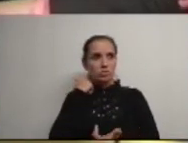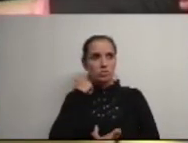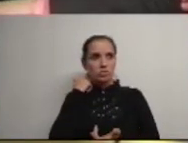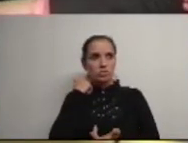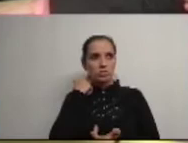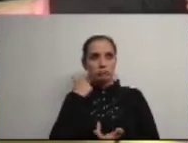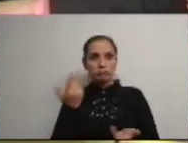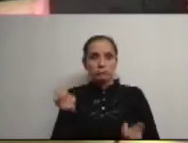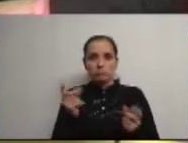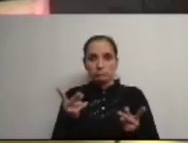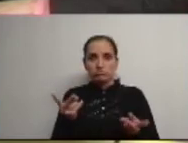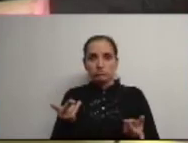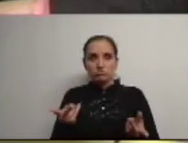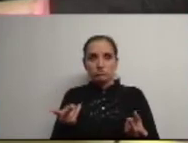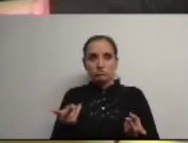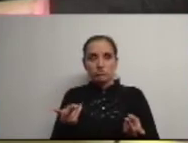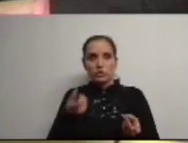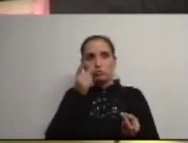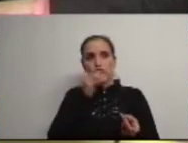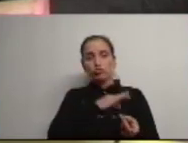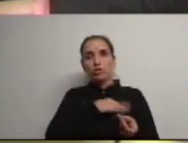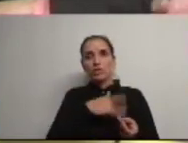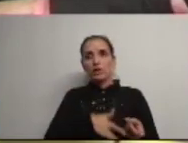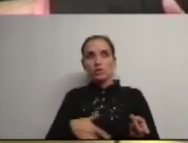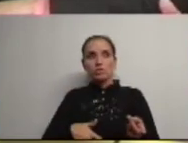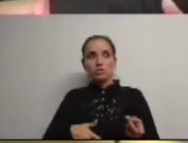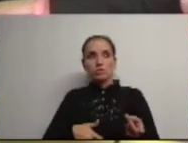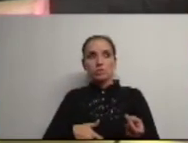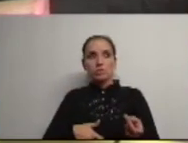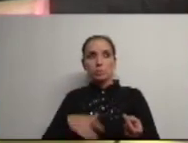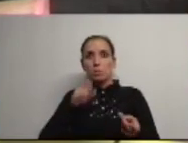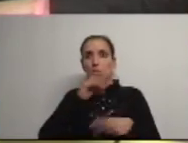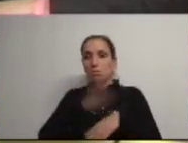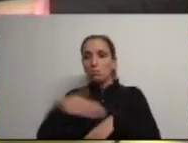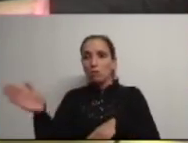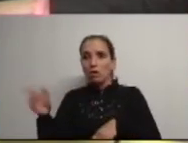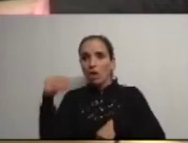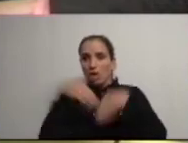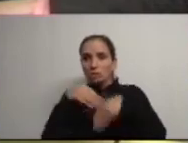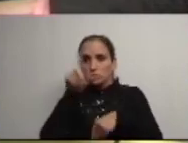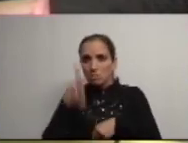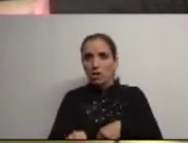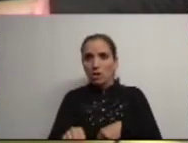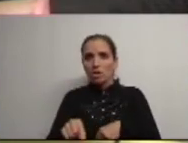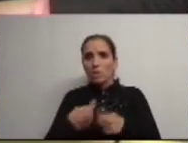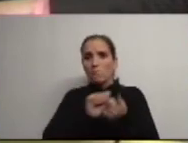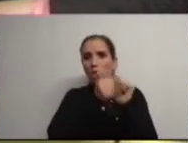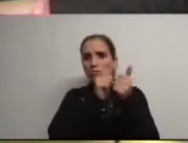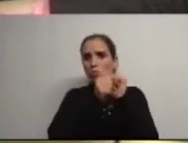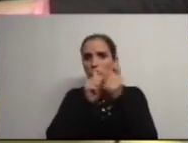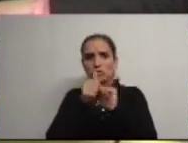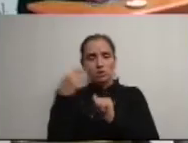ok os seus diretores podem ir embora também também têm eleições e está a mudança